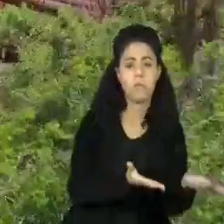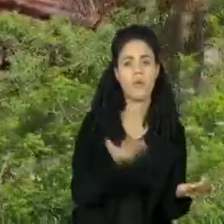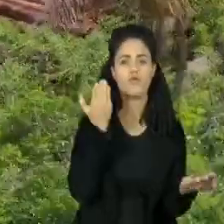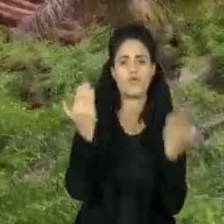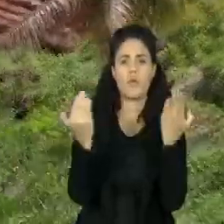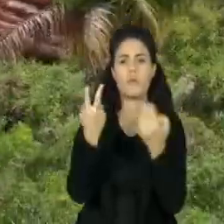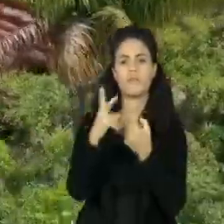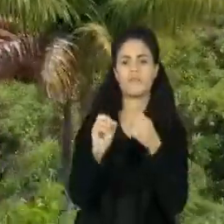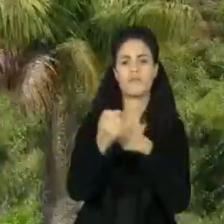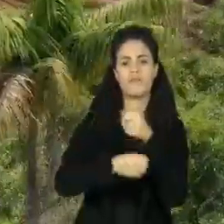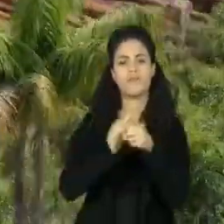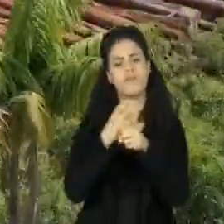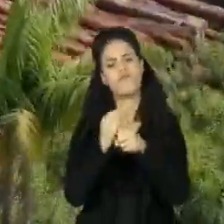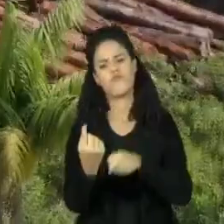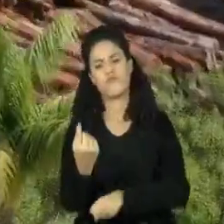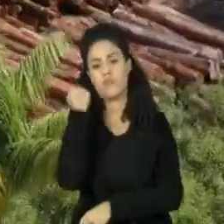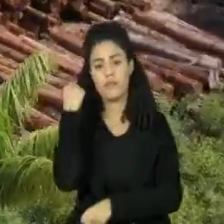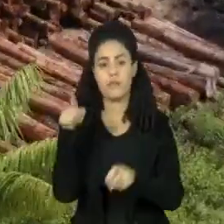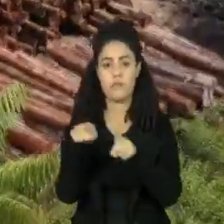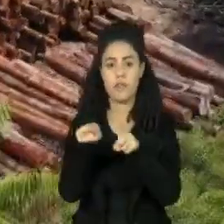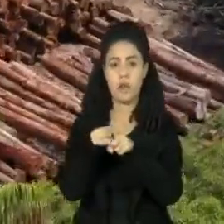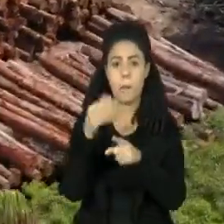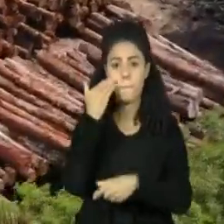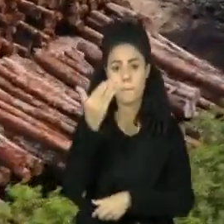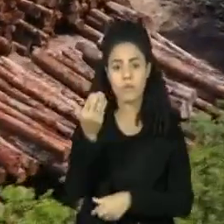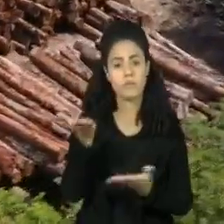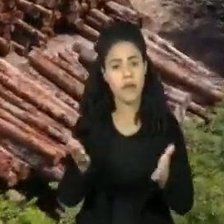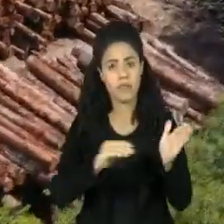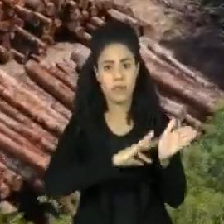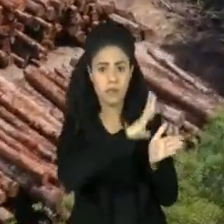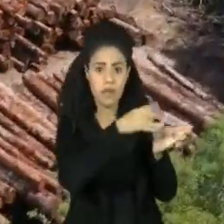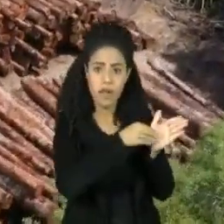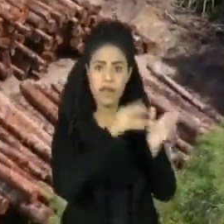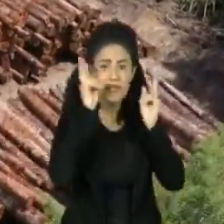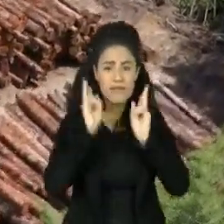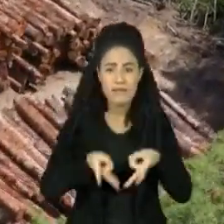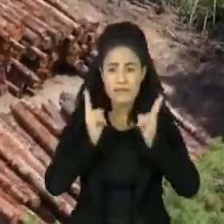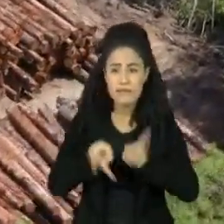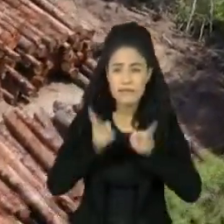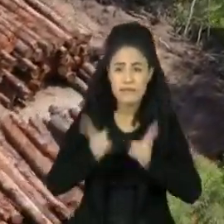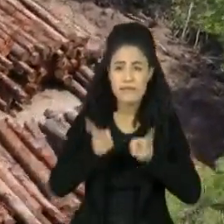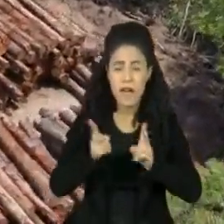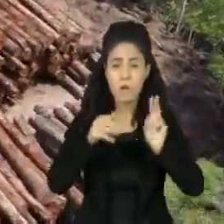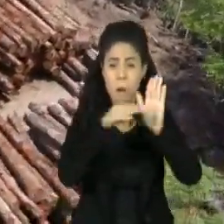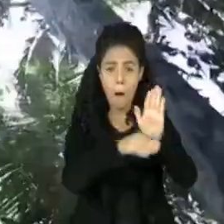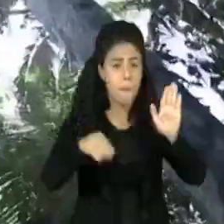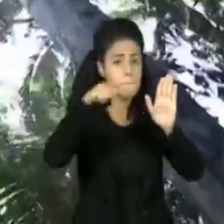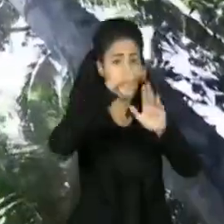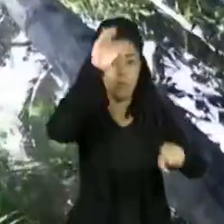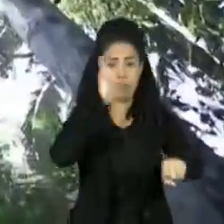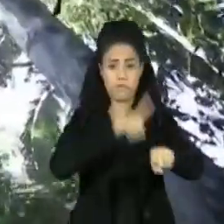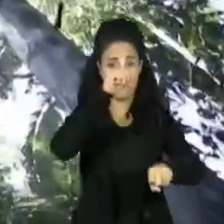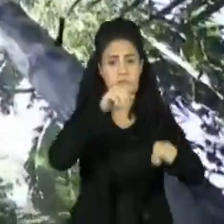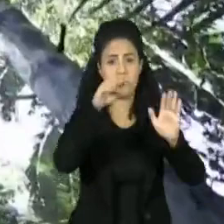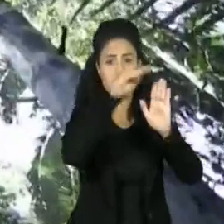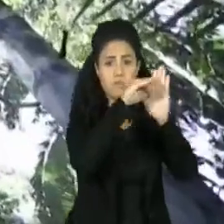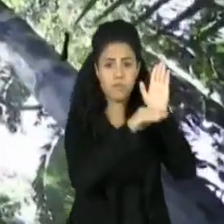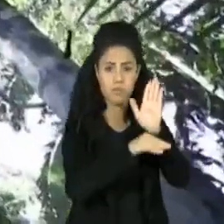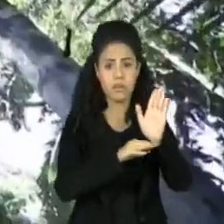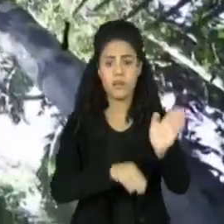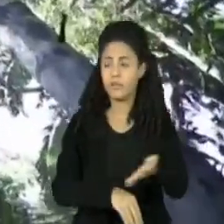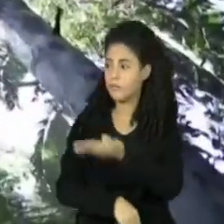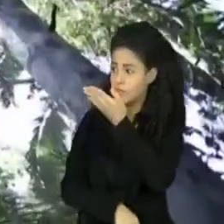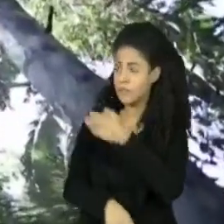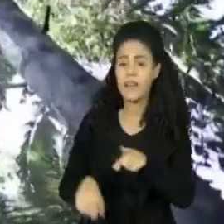E nenhum bioma do país escapou dessa tendência. A Amazônia, como sempre, lidera os registros de destruição, seguida do Cerrado